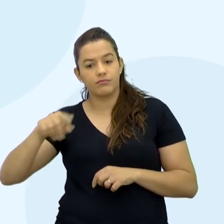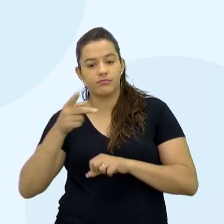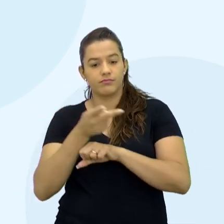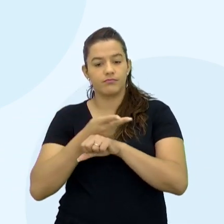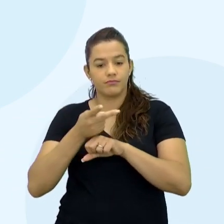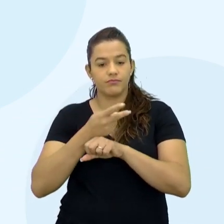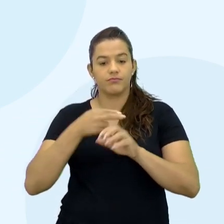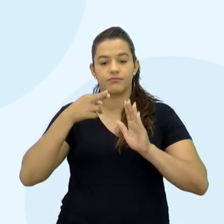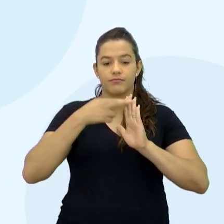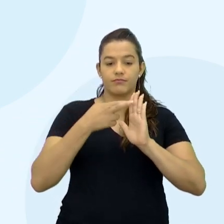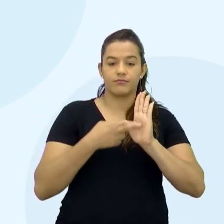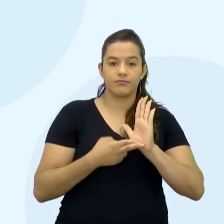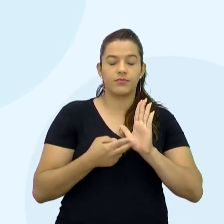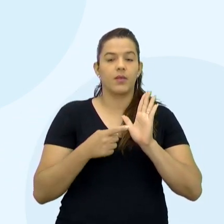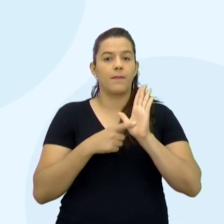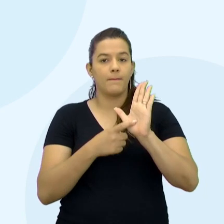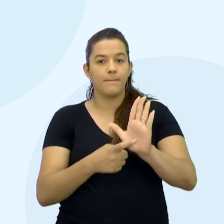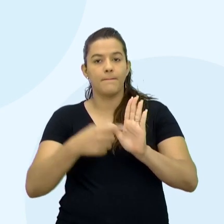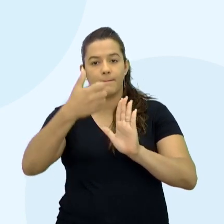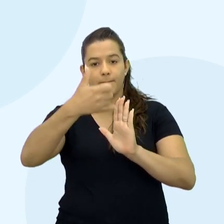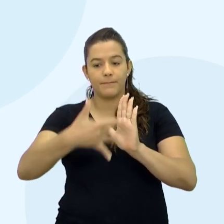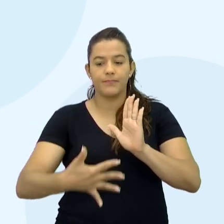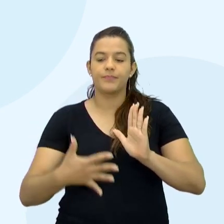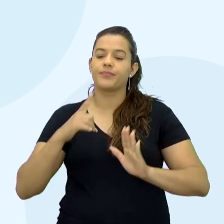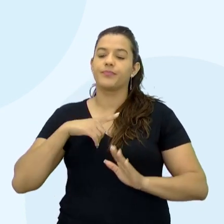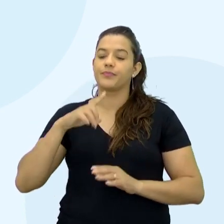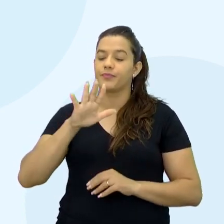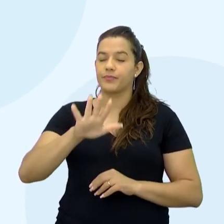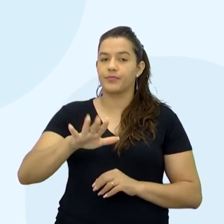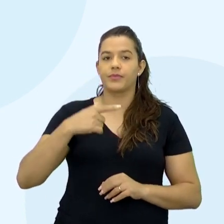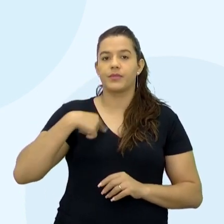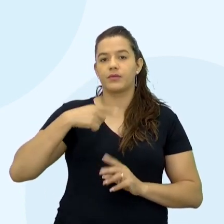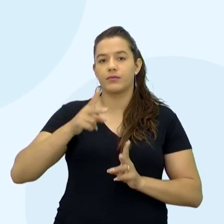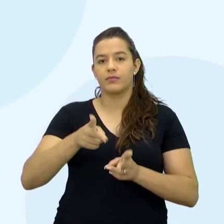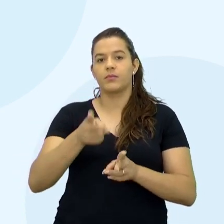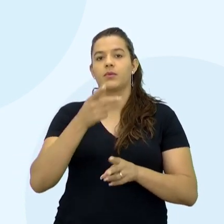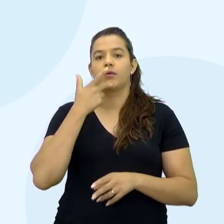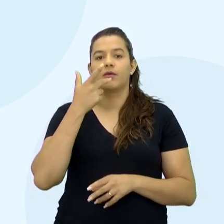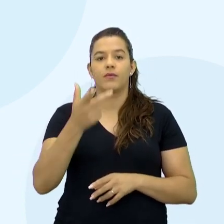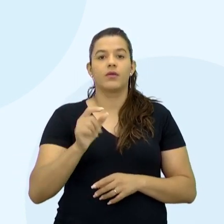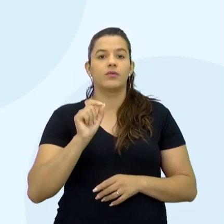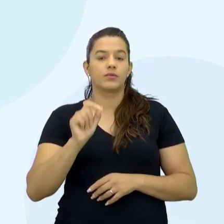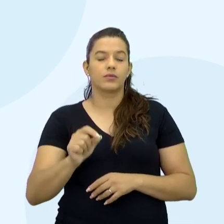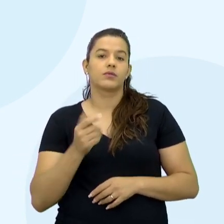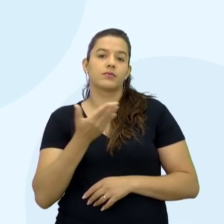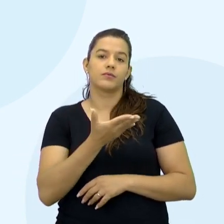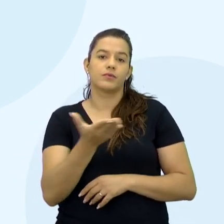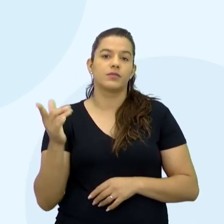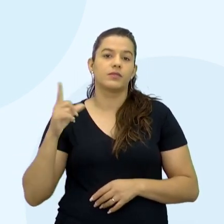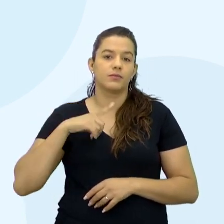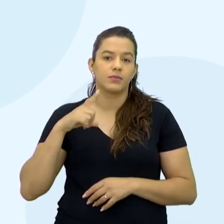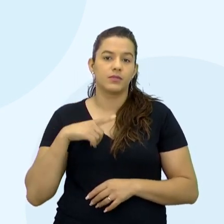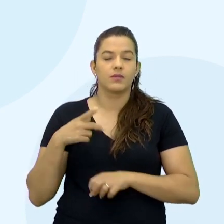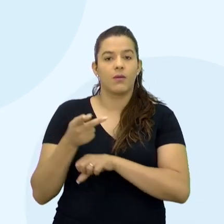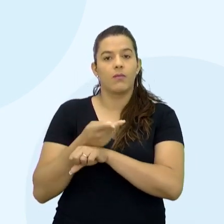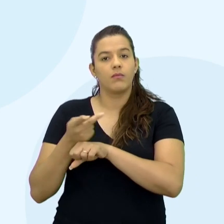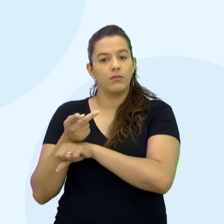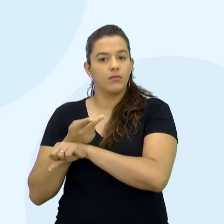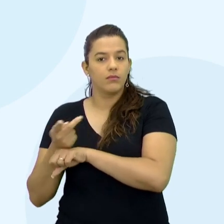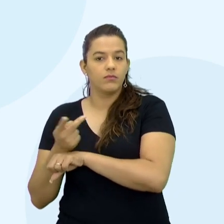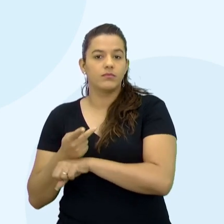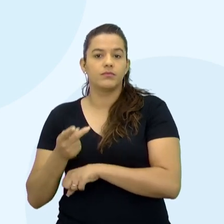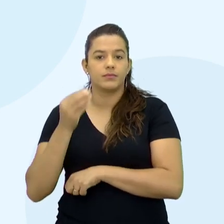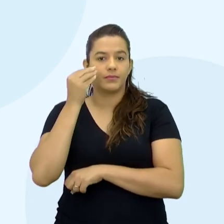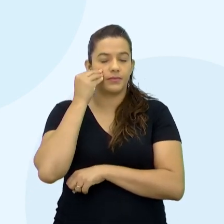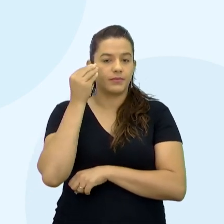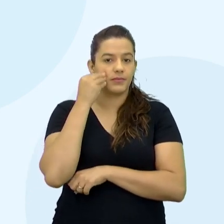trouxe alguma coisa Mas eu sempre deixo Esse protagonismo para eles Quem tem que ir atrás das regras E